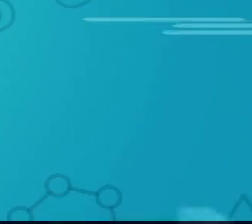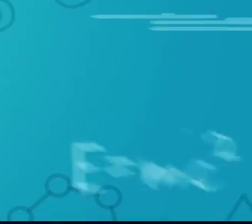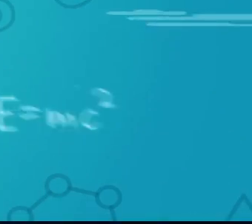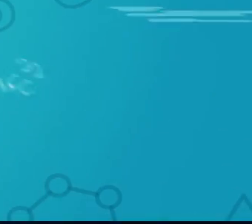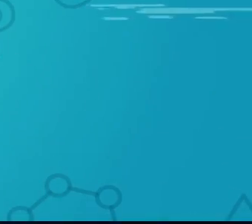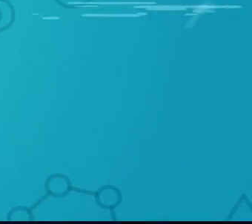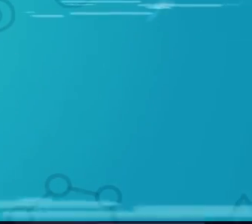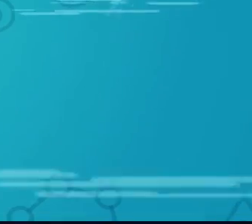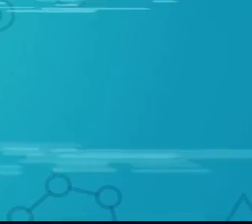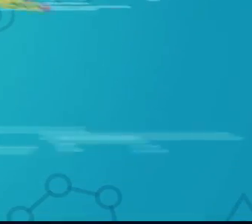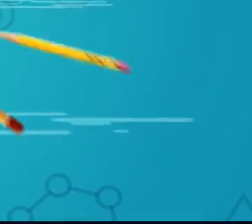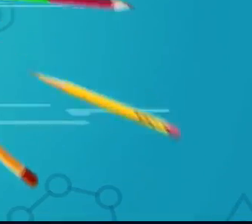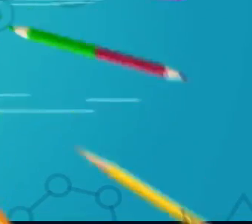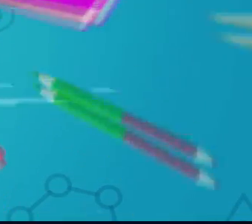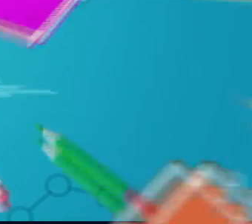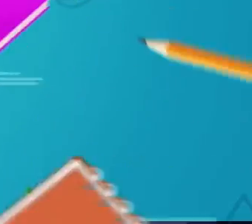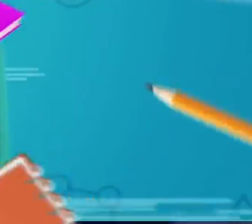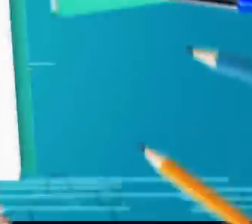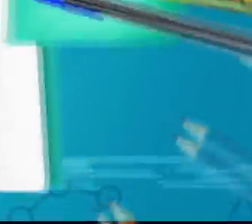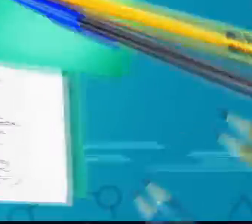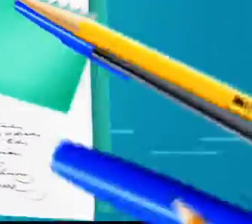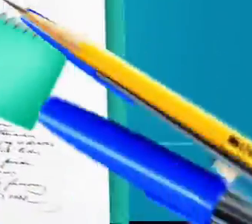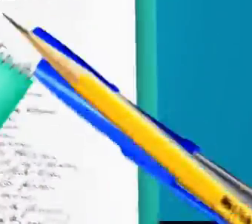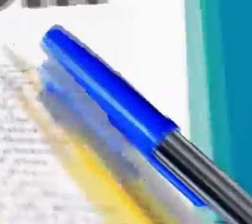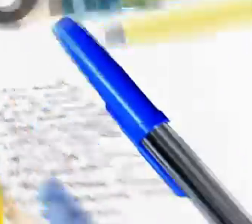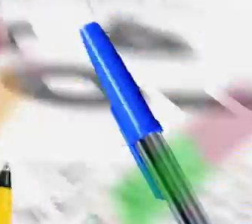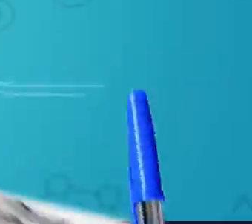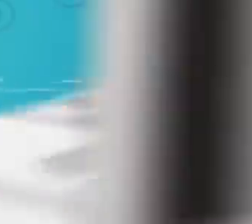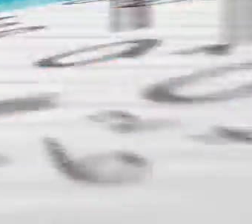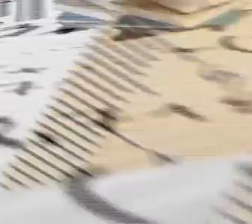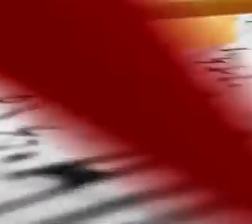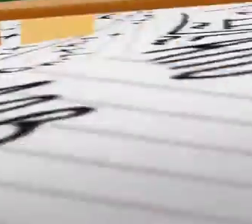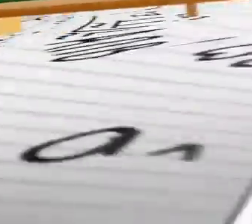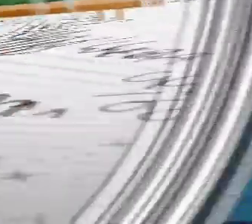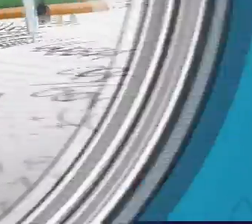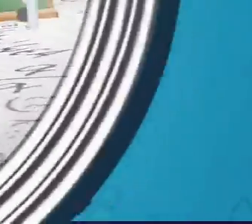Tchau. Tchau. Tchau.